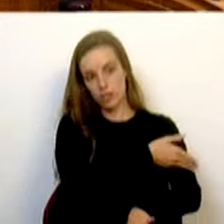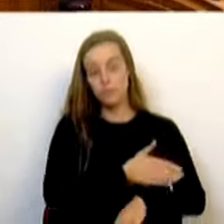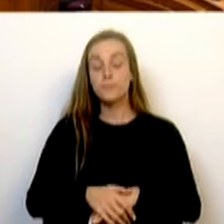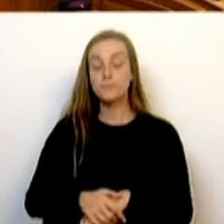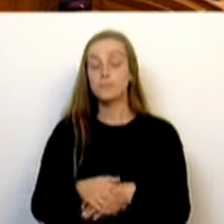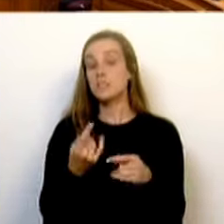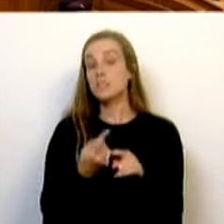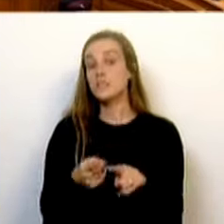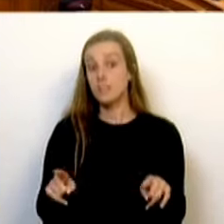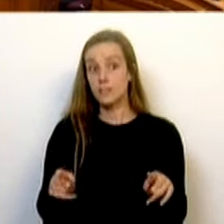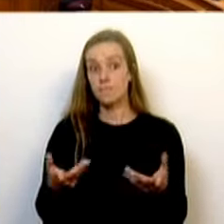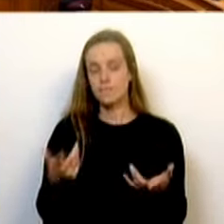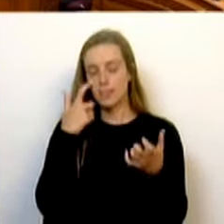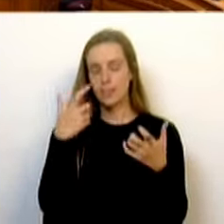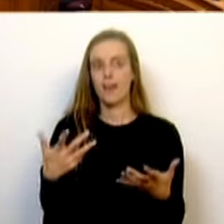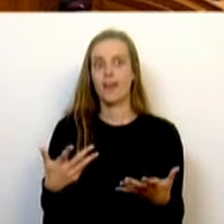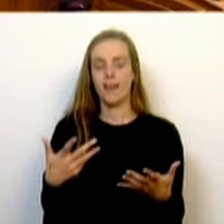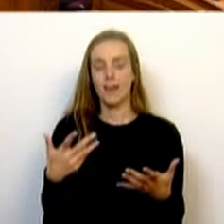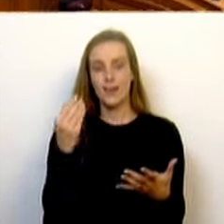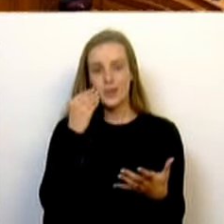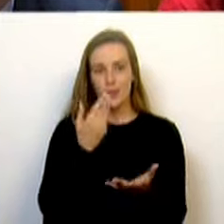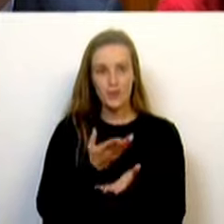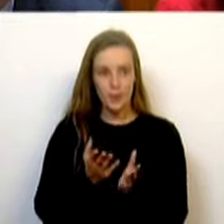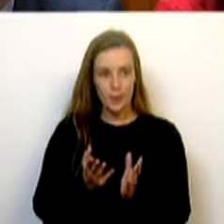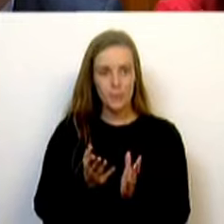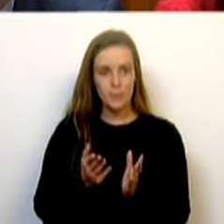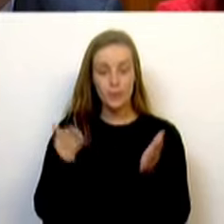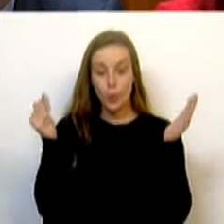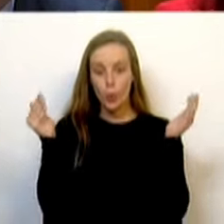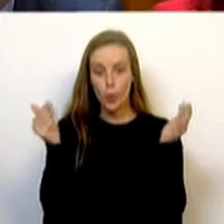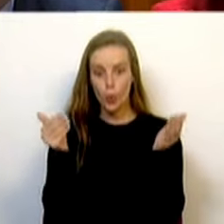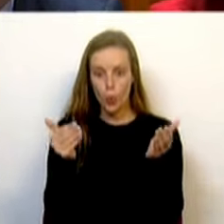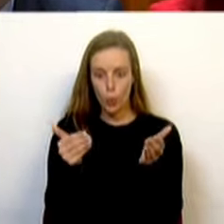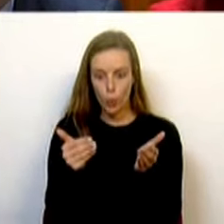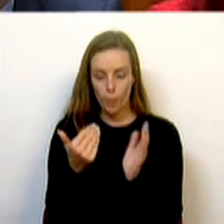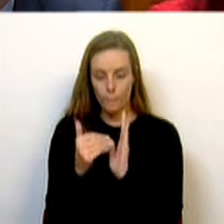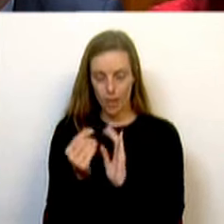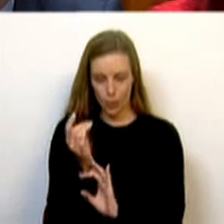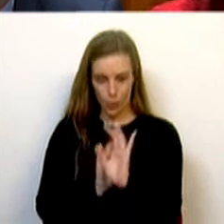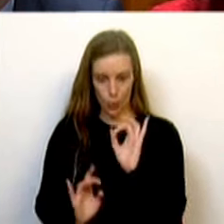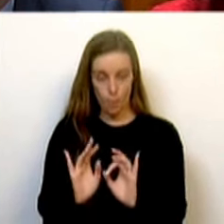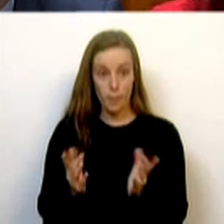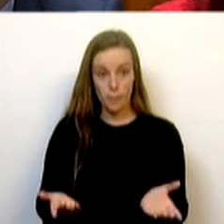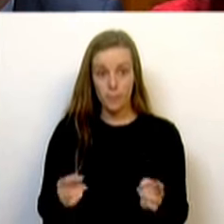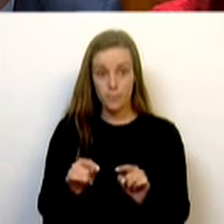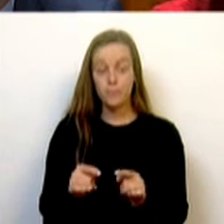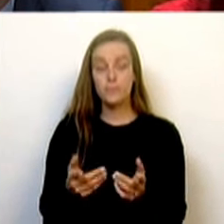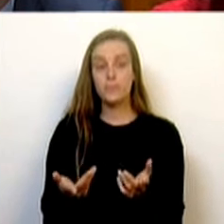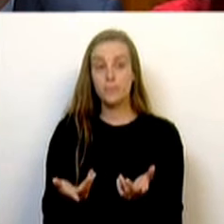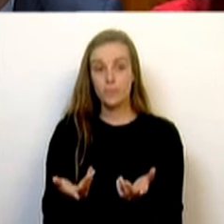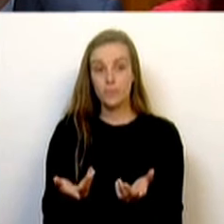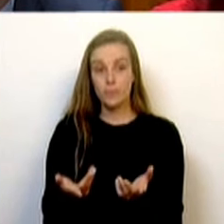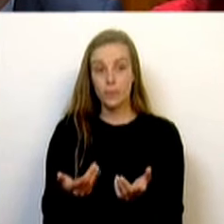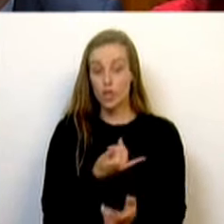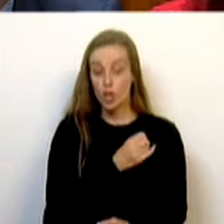vê-se também na convergência com a média europeia. É que entre 2000 e 2015, só